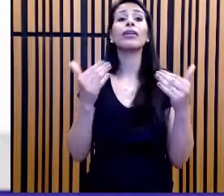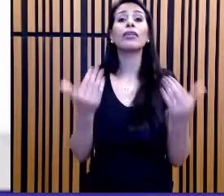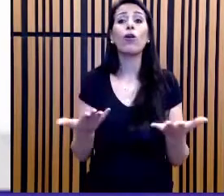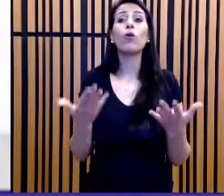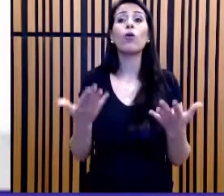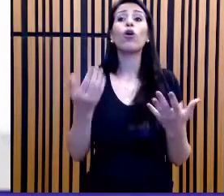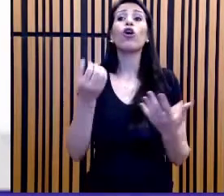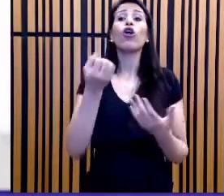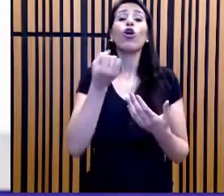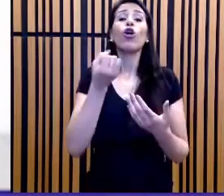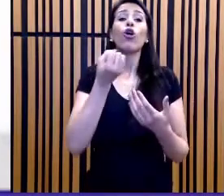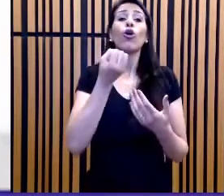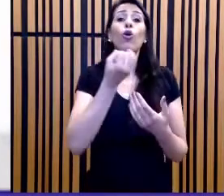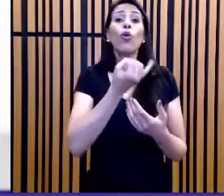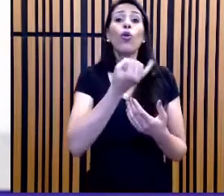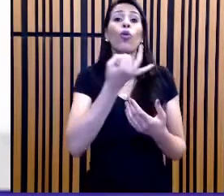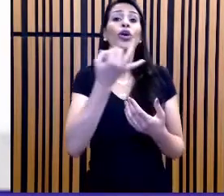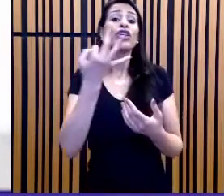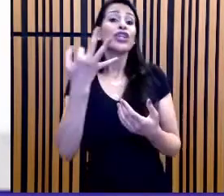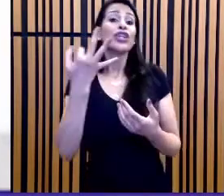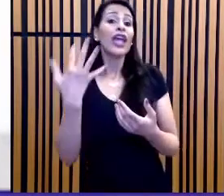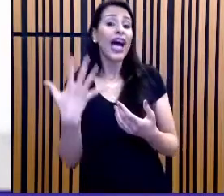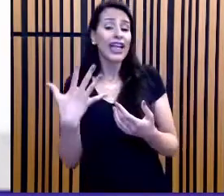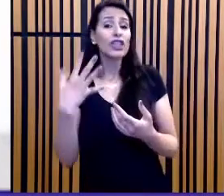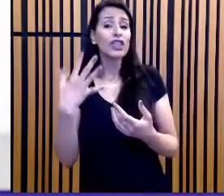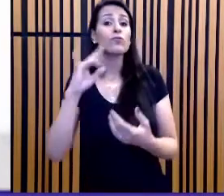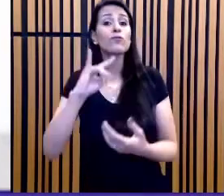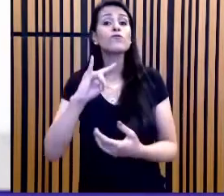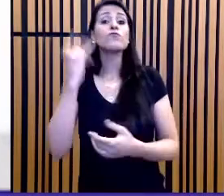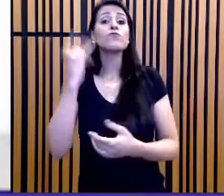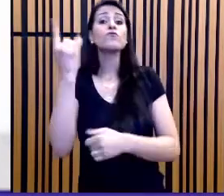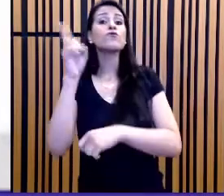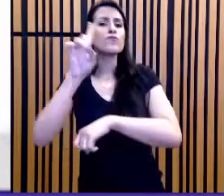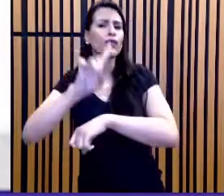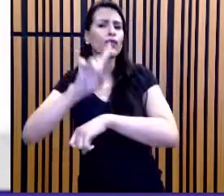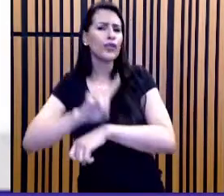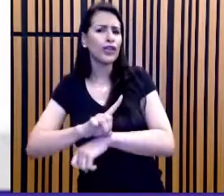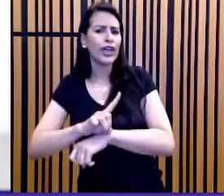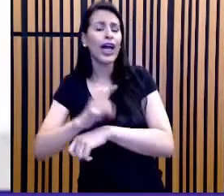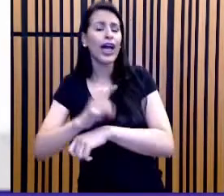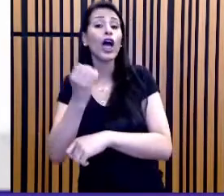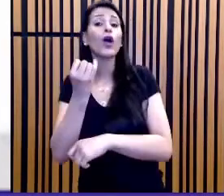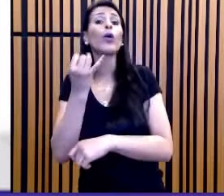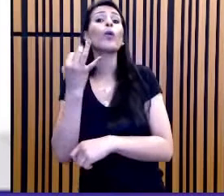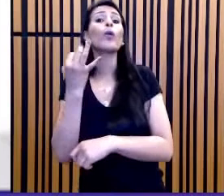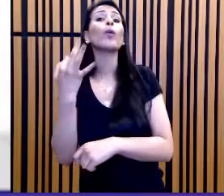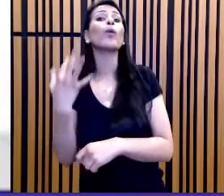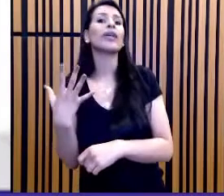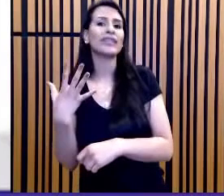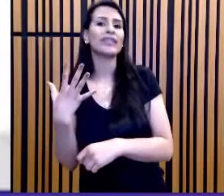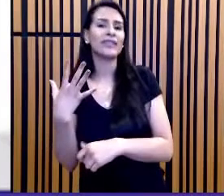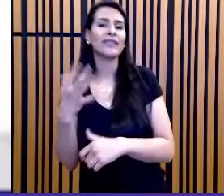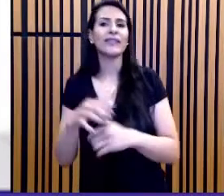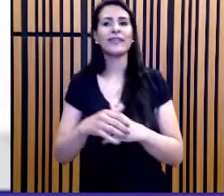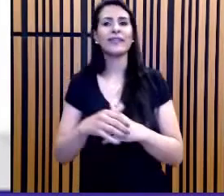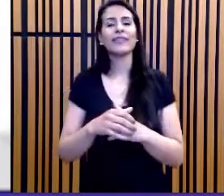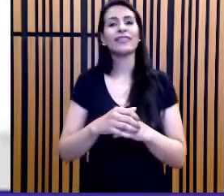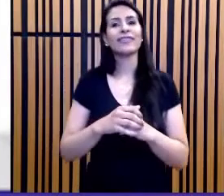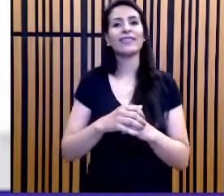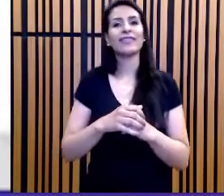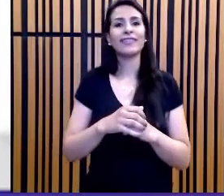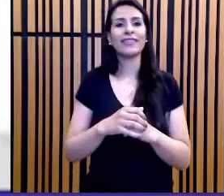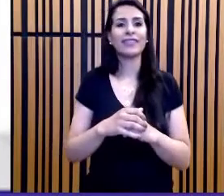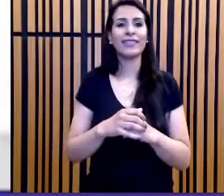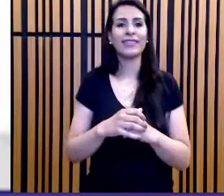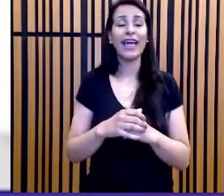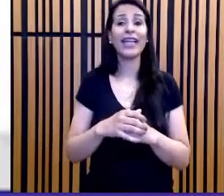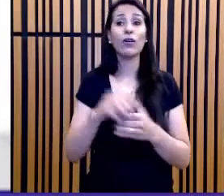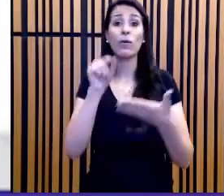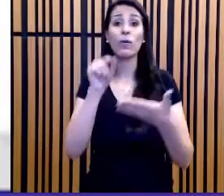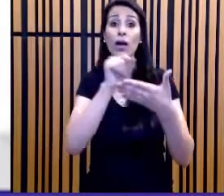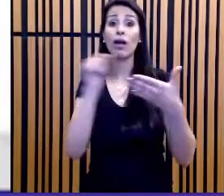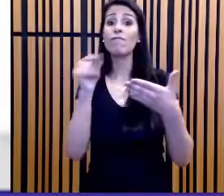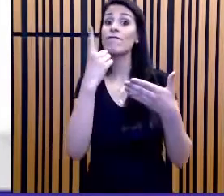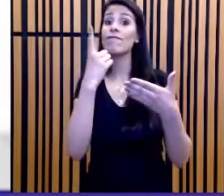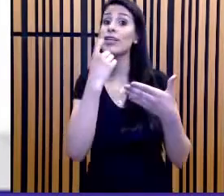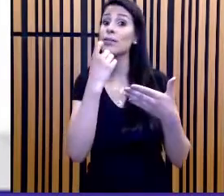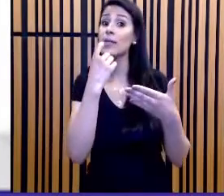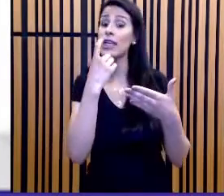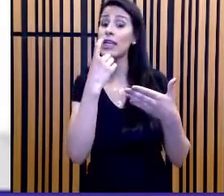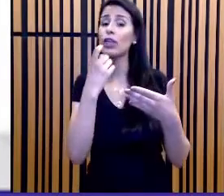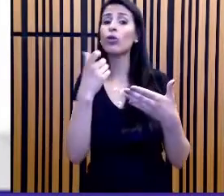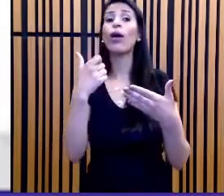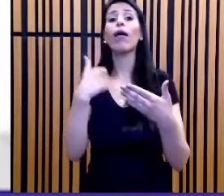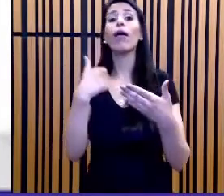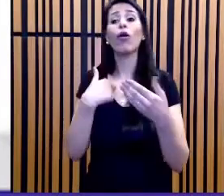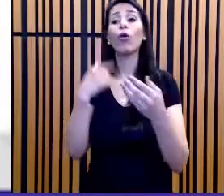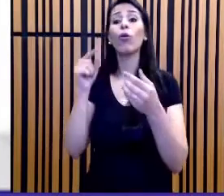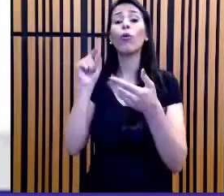para o último dia. Grifei em vermelho. Adivinha? O CQS. A coisa que eu quero saber. Eu quero saber qual o